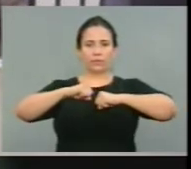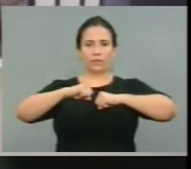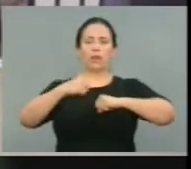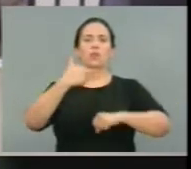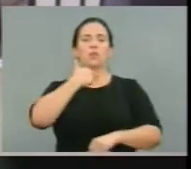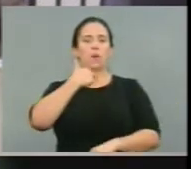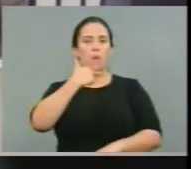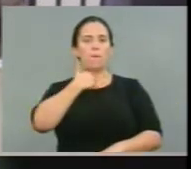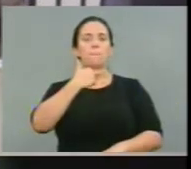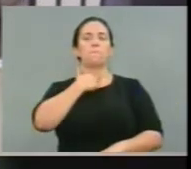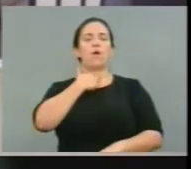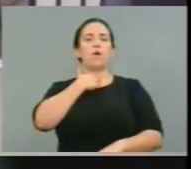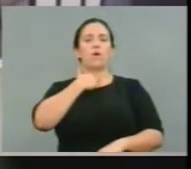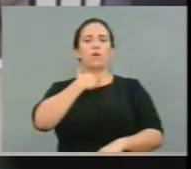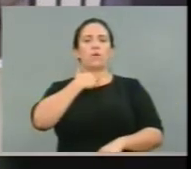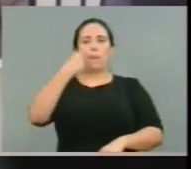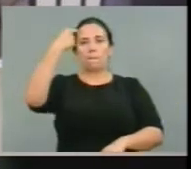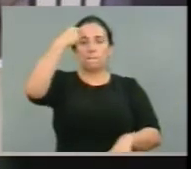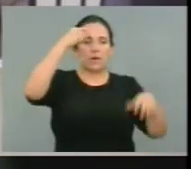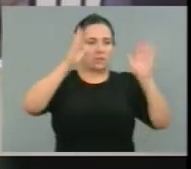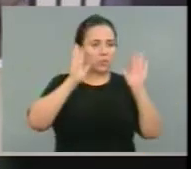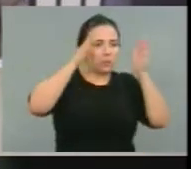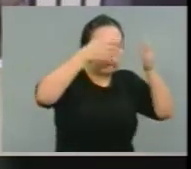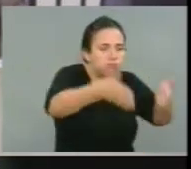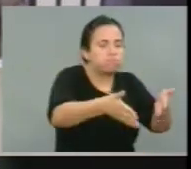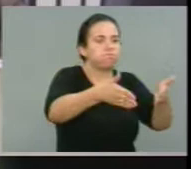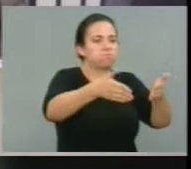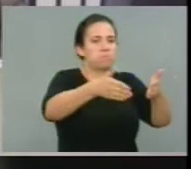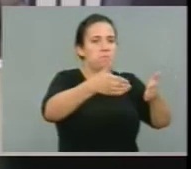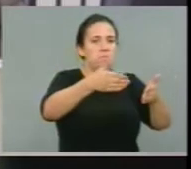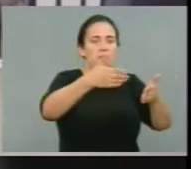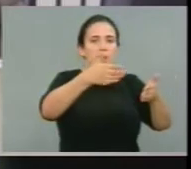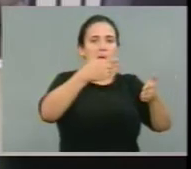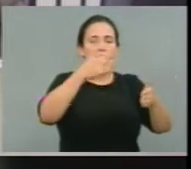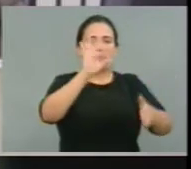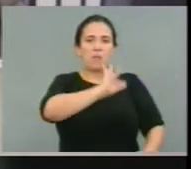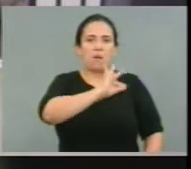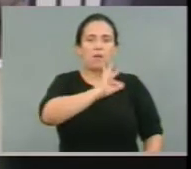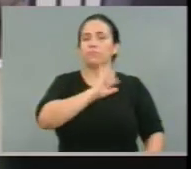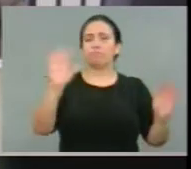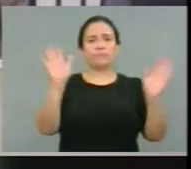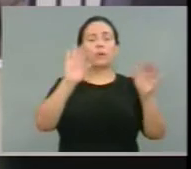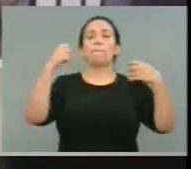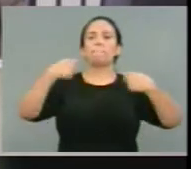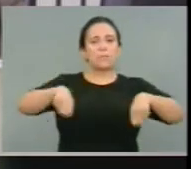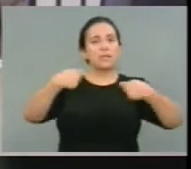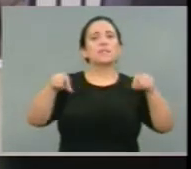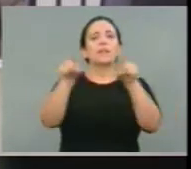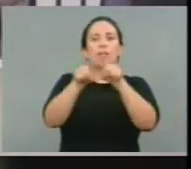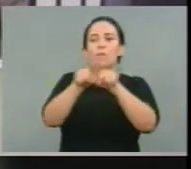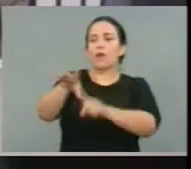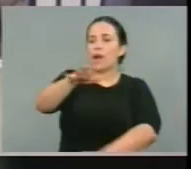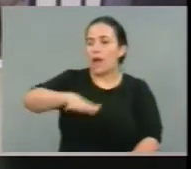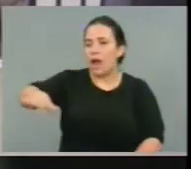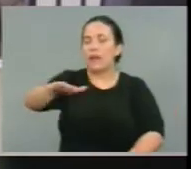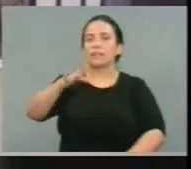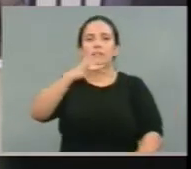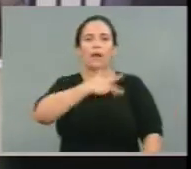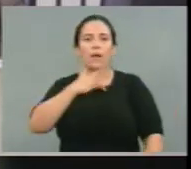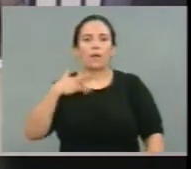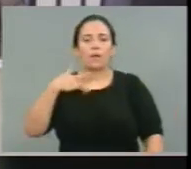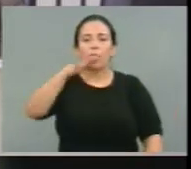Mas o debate em torno de todos... A segurança, a saúde, a assistência, a educação,